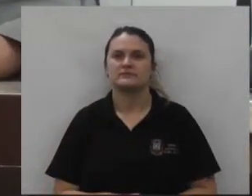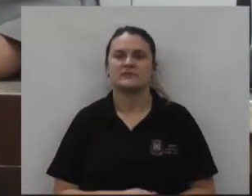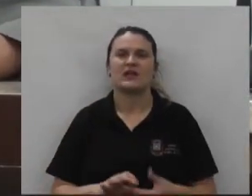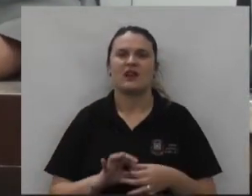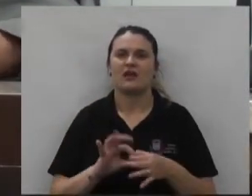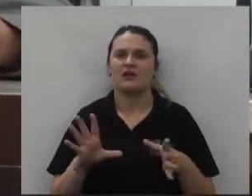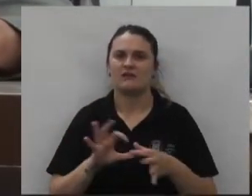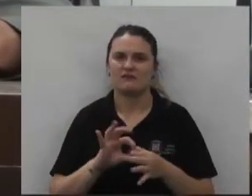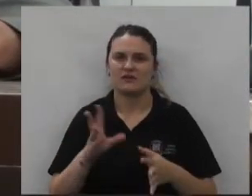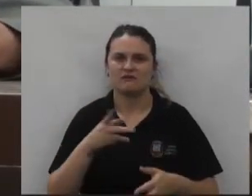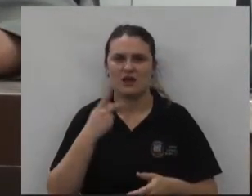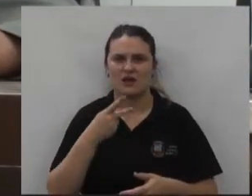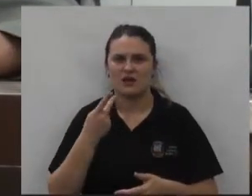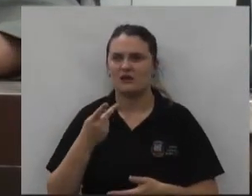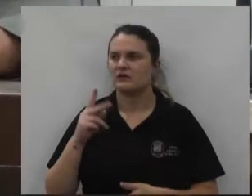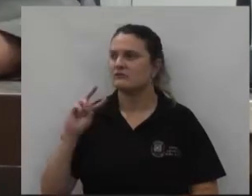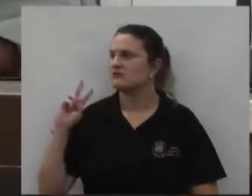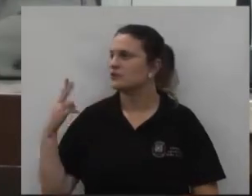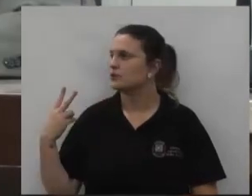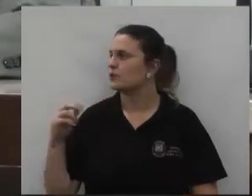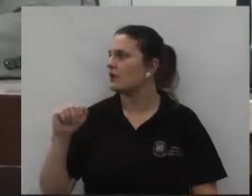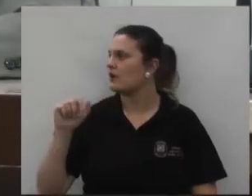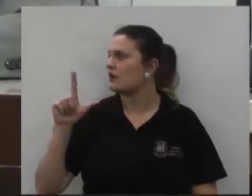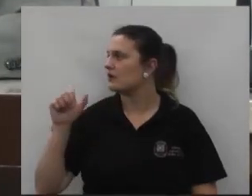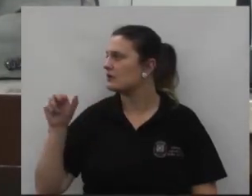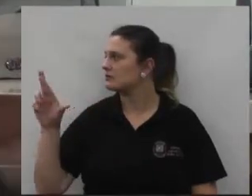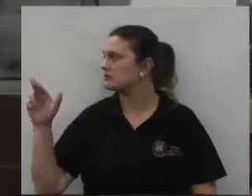continua livre a palavra vereadora Alandra